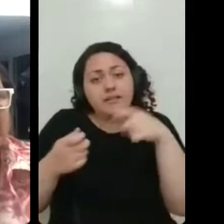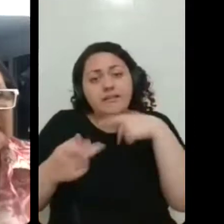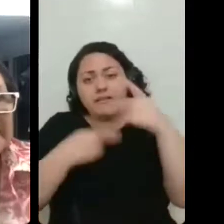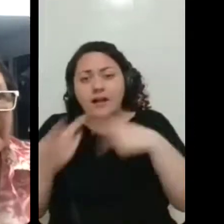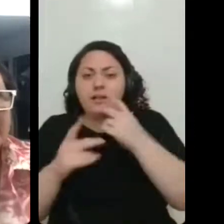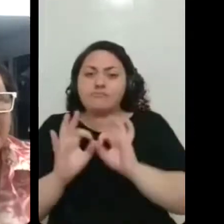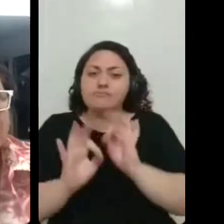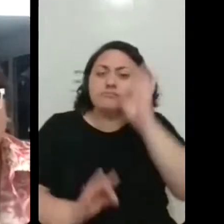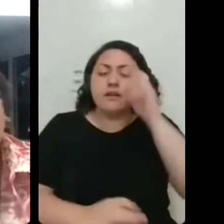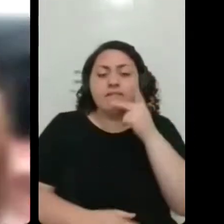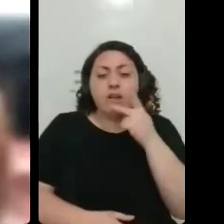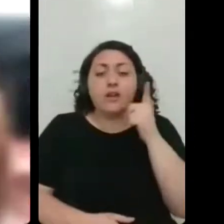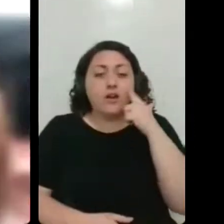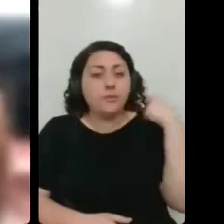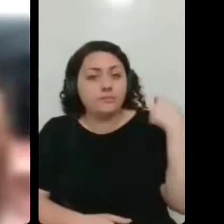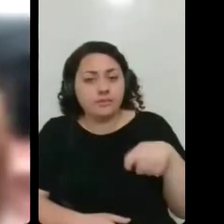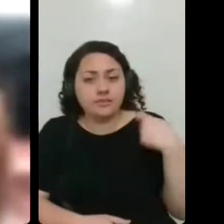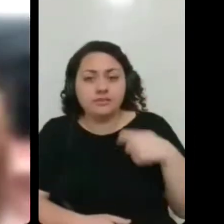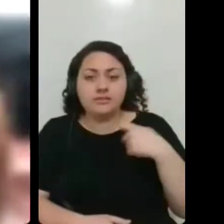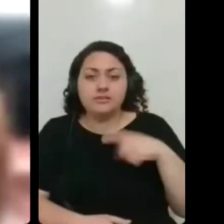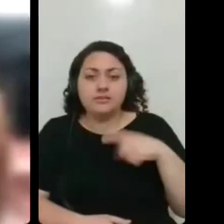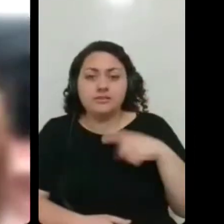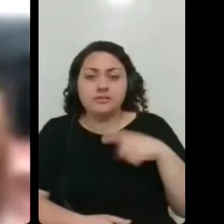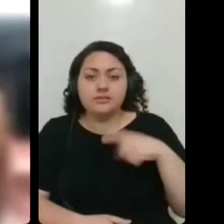é necessário a gente poder fazer